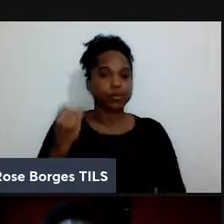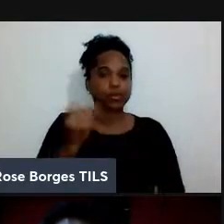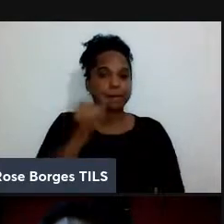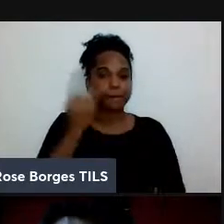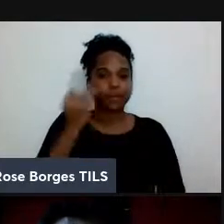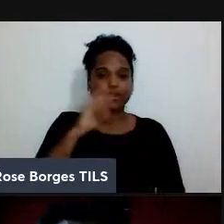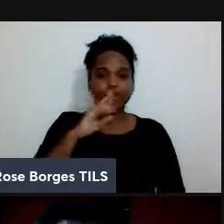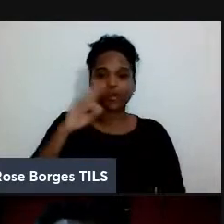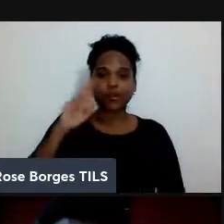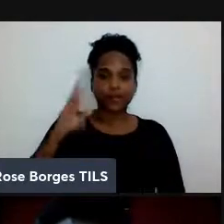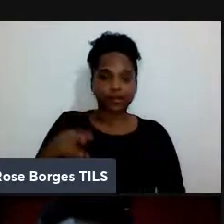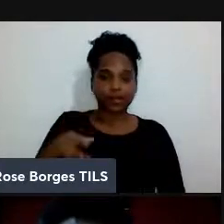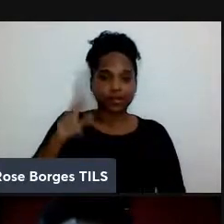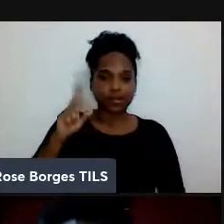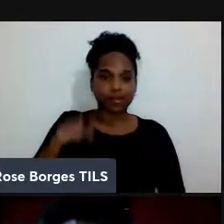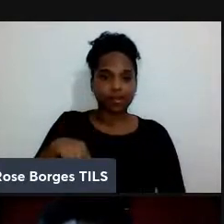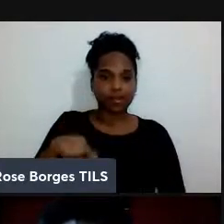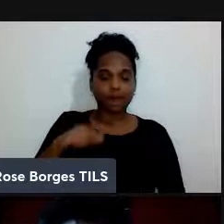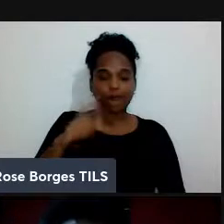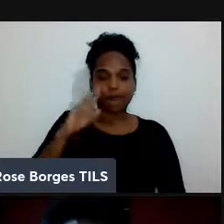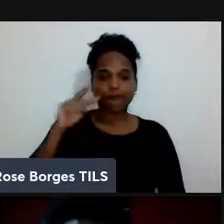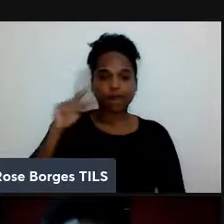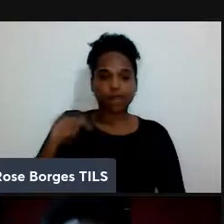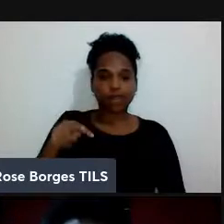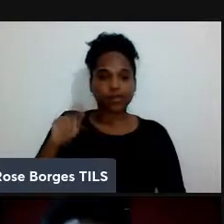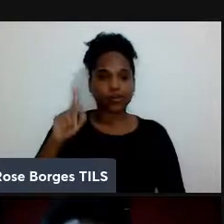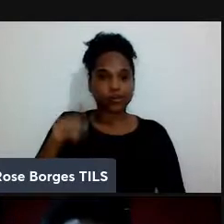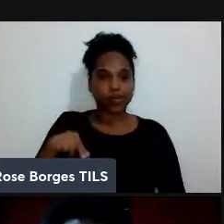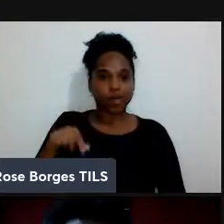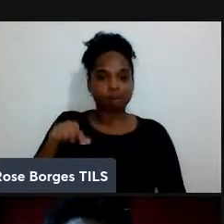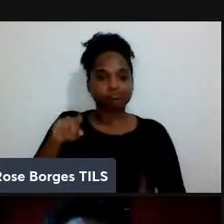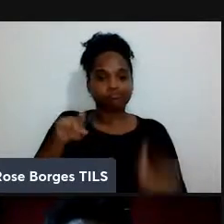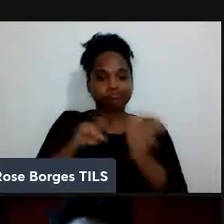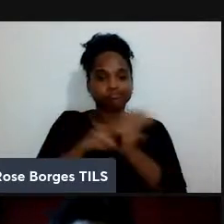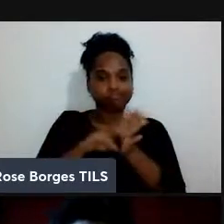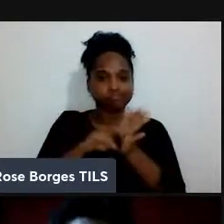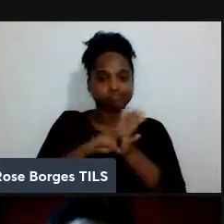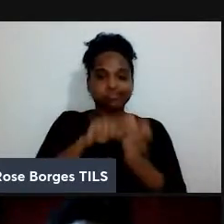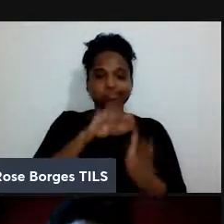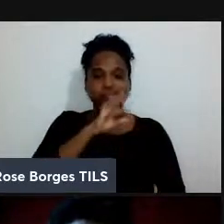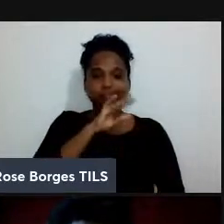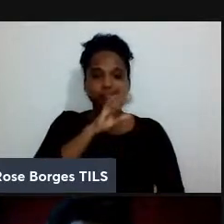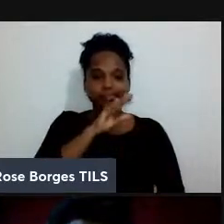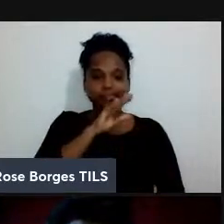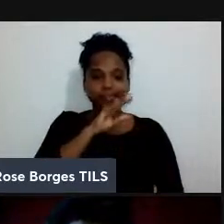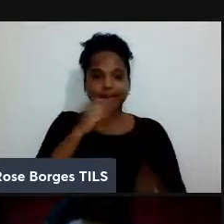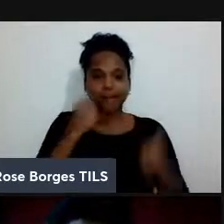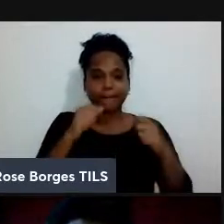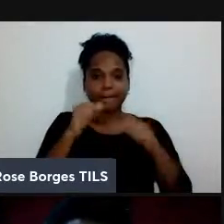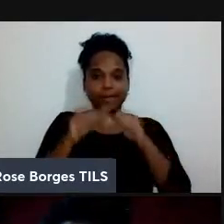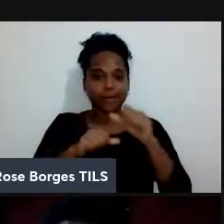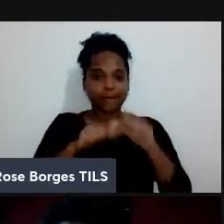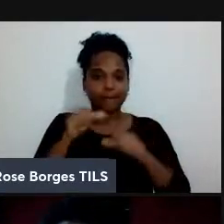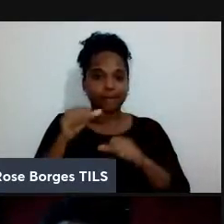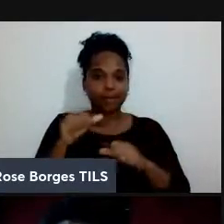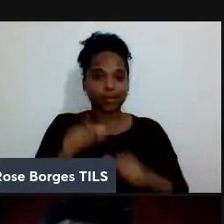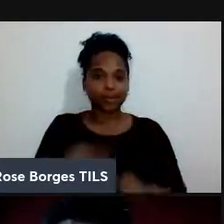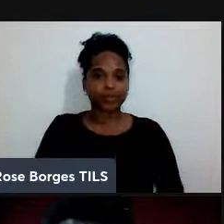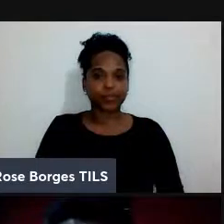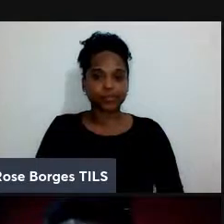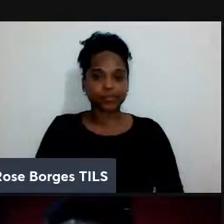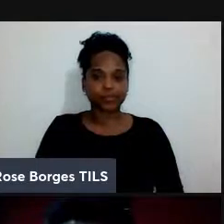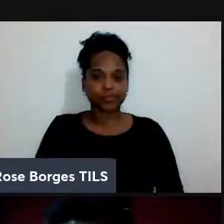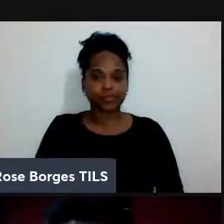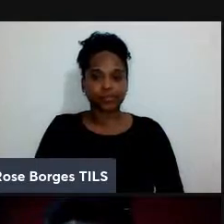mas o que eu vejo acontecendo no nosso país é péssimo então assim algo tem que mudar é isso